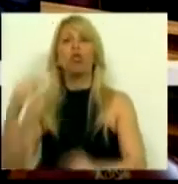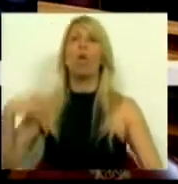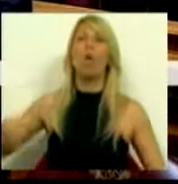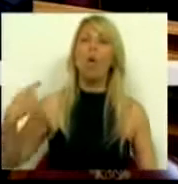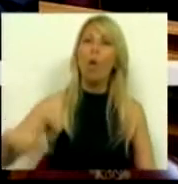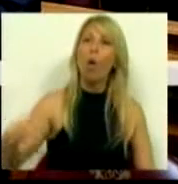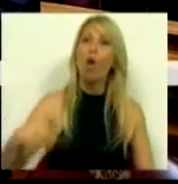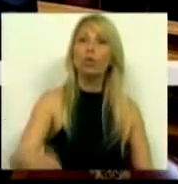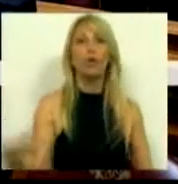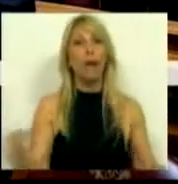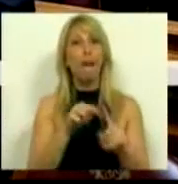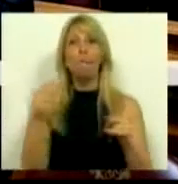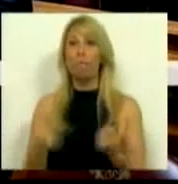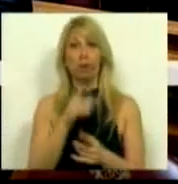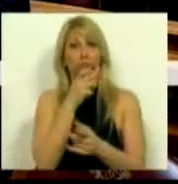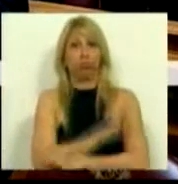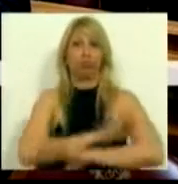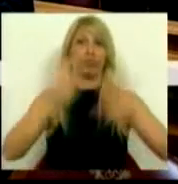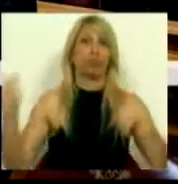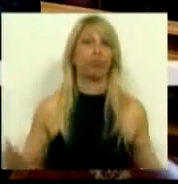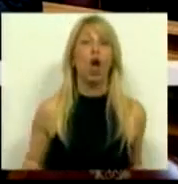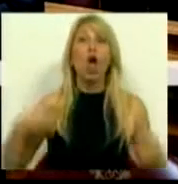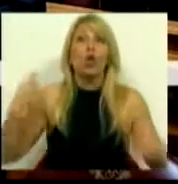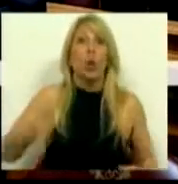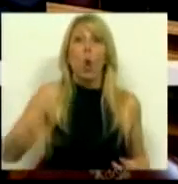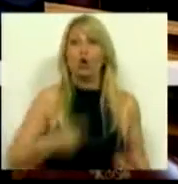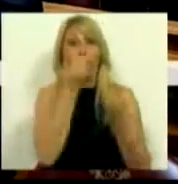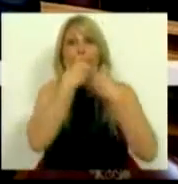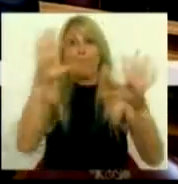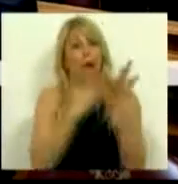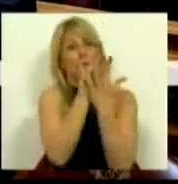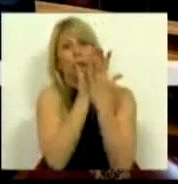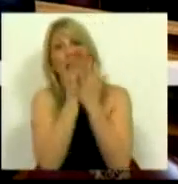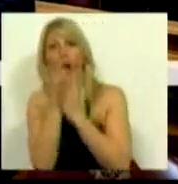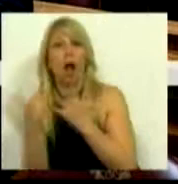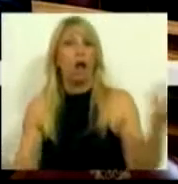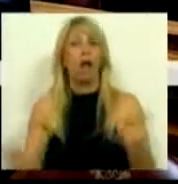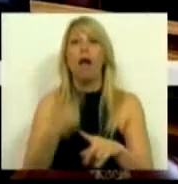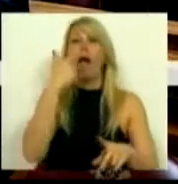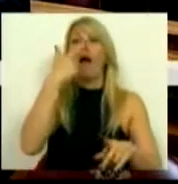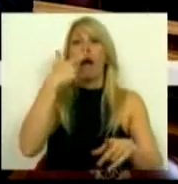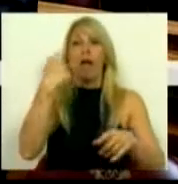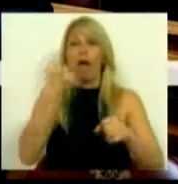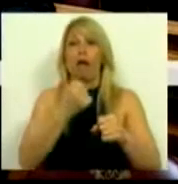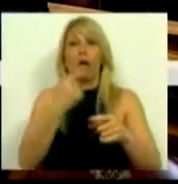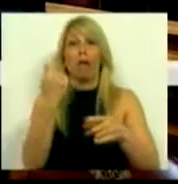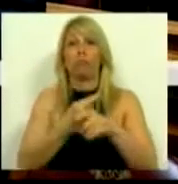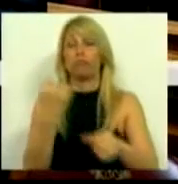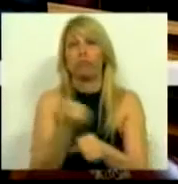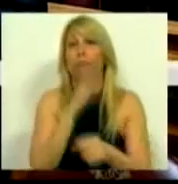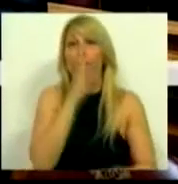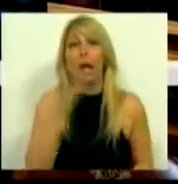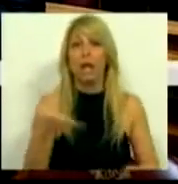dias uma perspectiva negra. Alcobaça todos os dias perde valências. Atos médicos, pessoal médico, exames